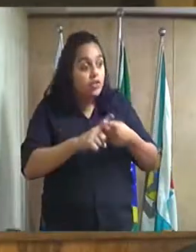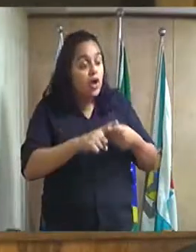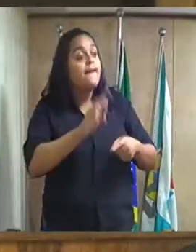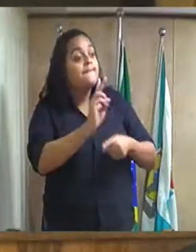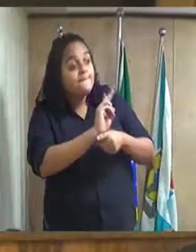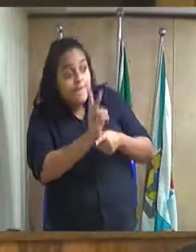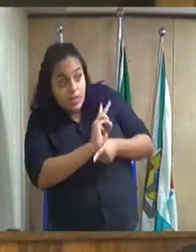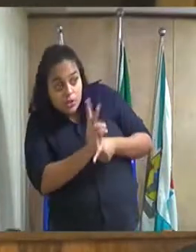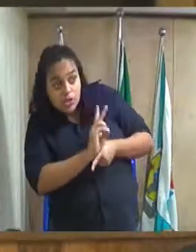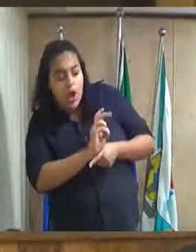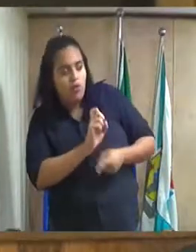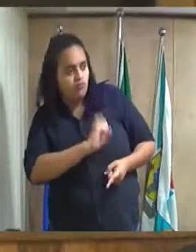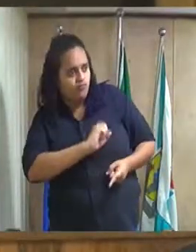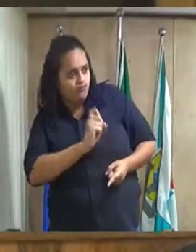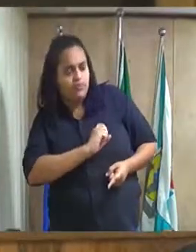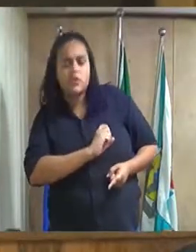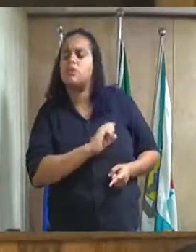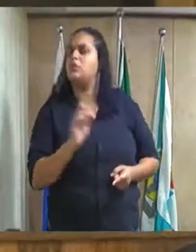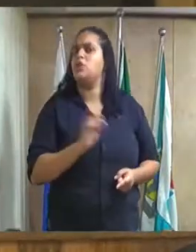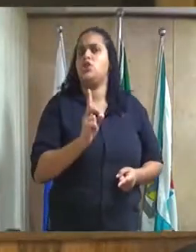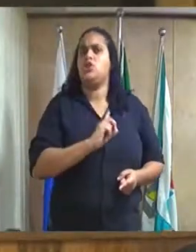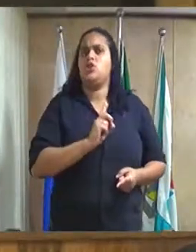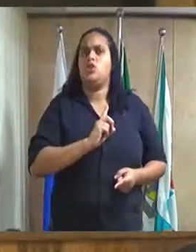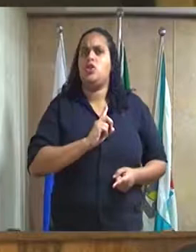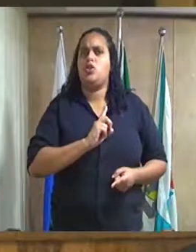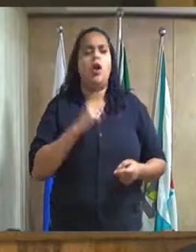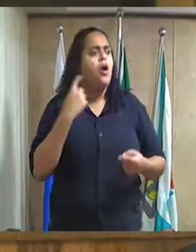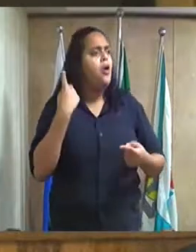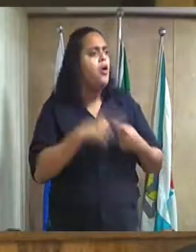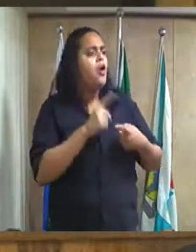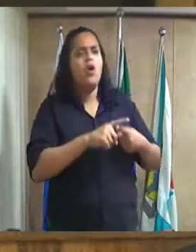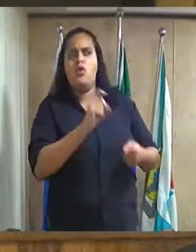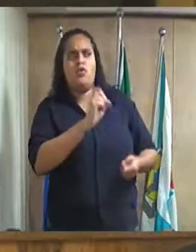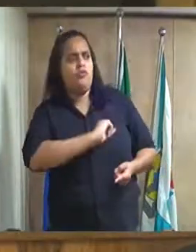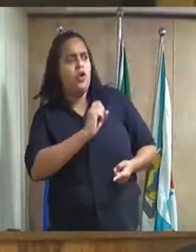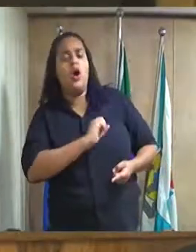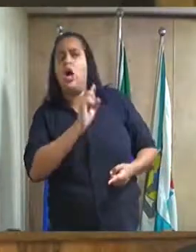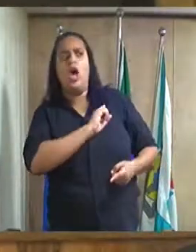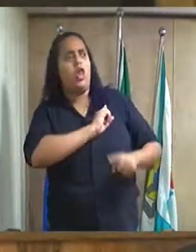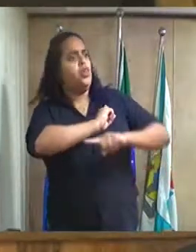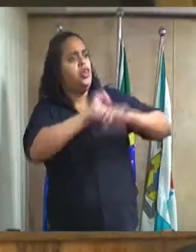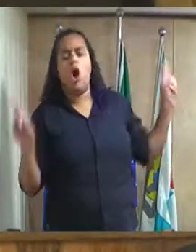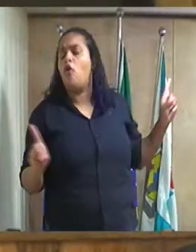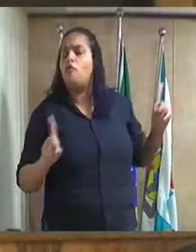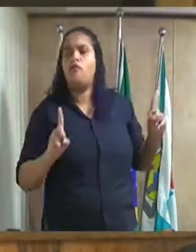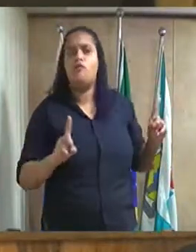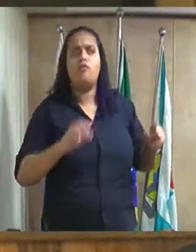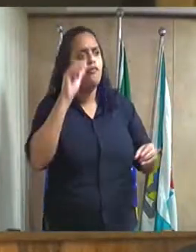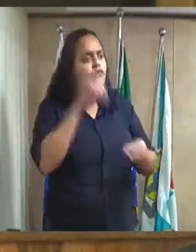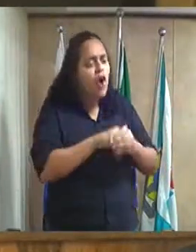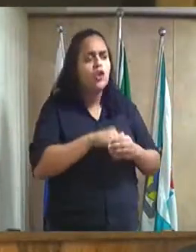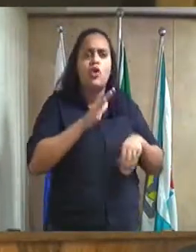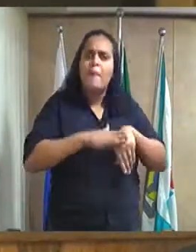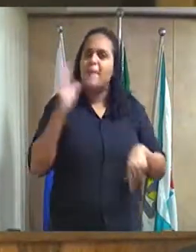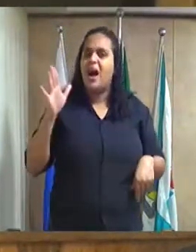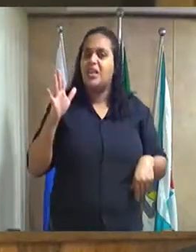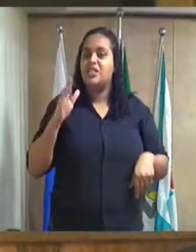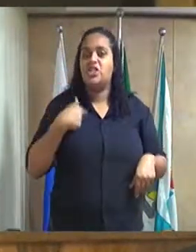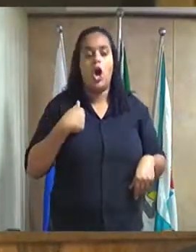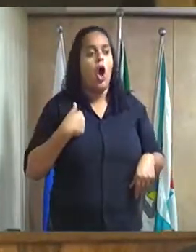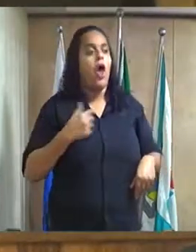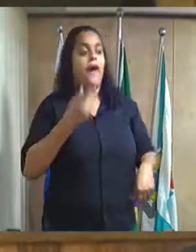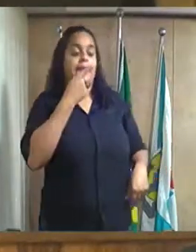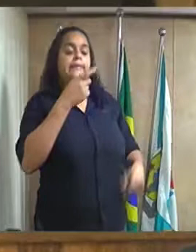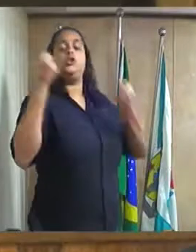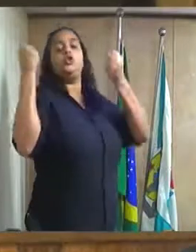essa casa o governo pode mandar que eu voto contra não voto mais porque a justificativa que o secretário de fazenda